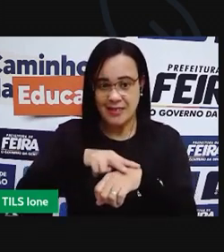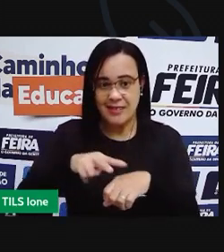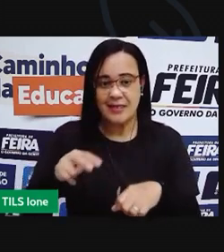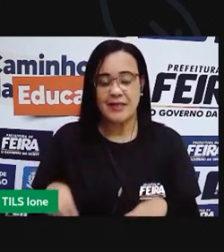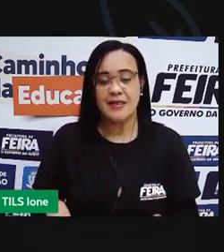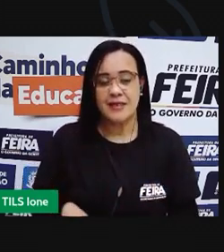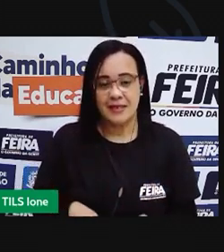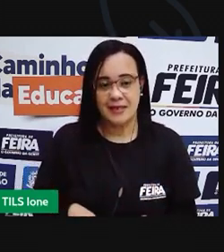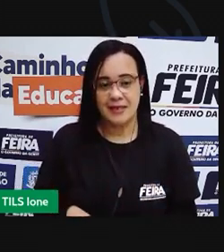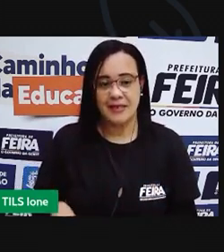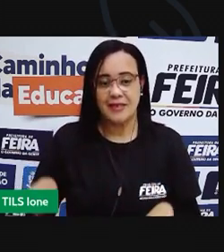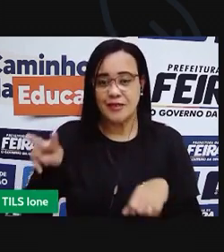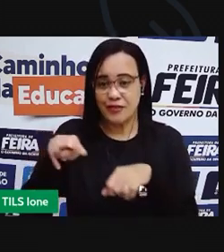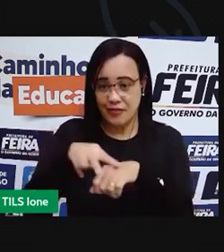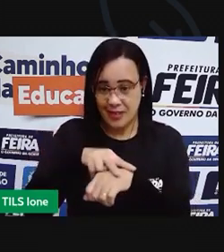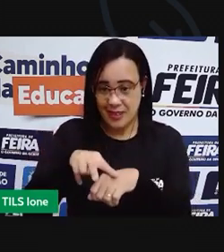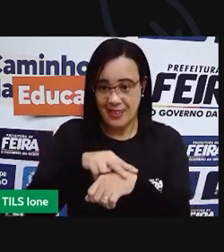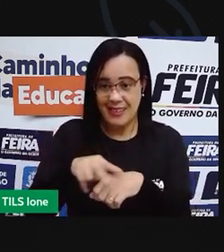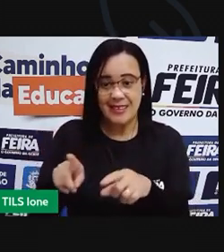esse outro,